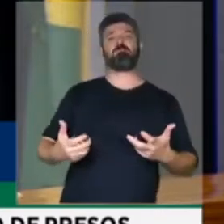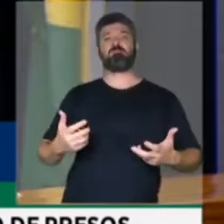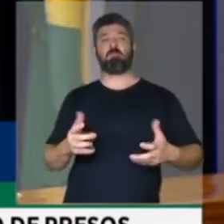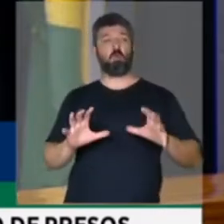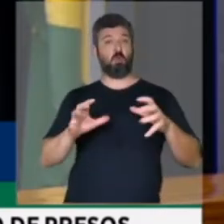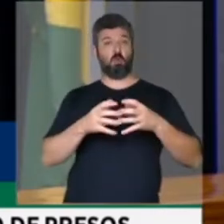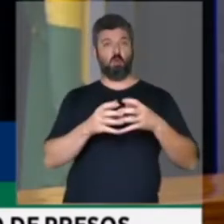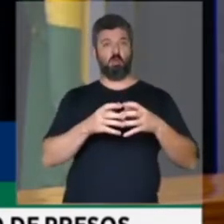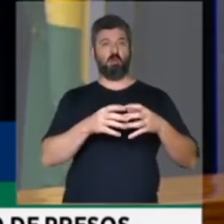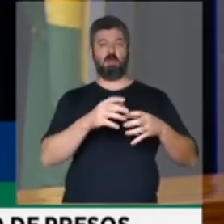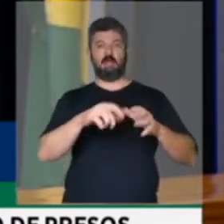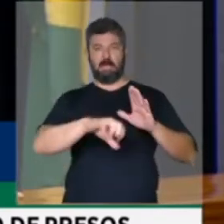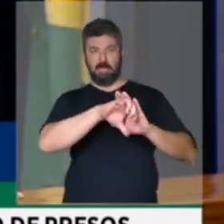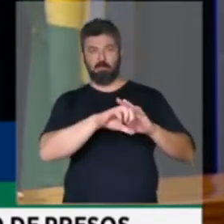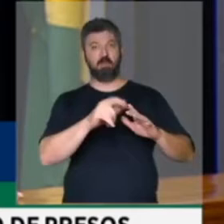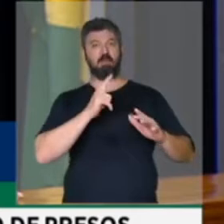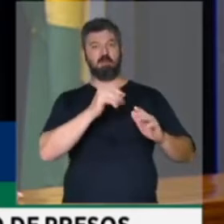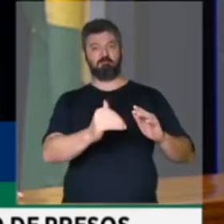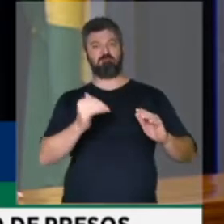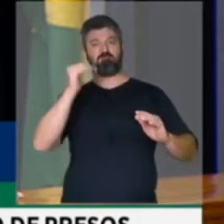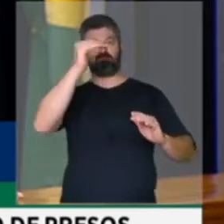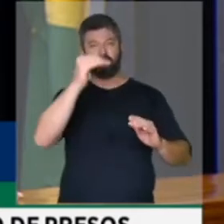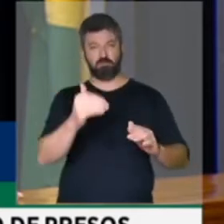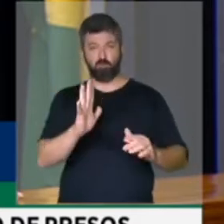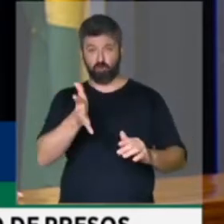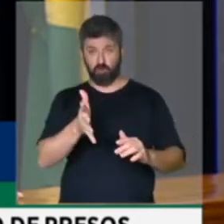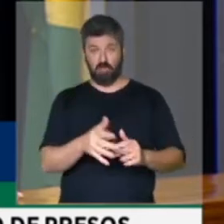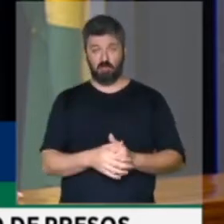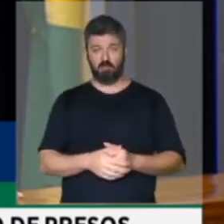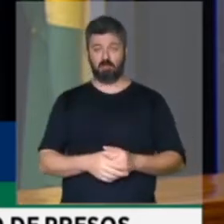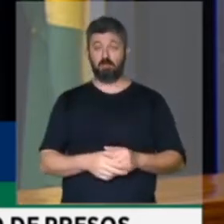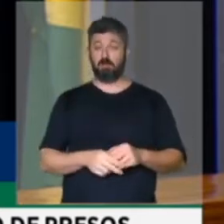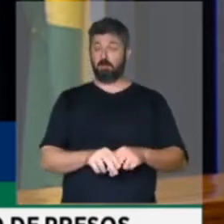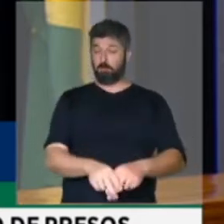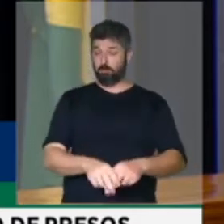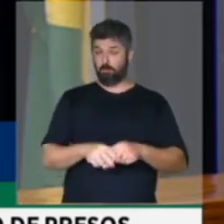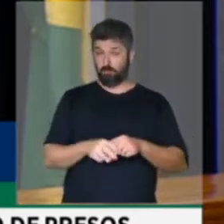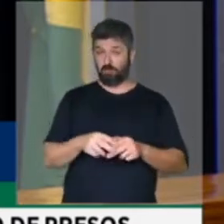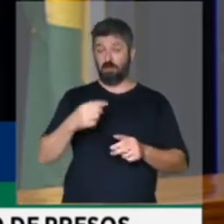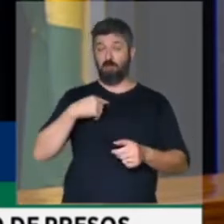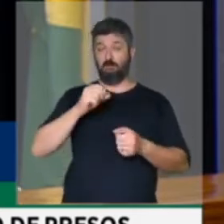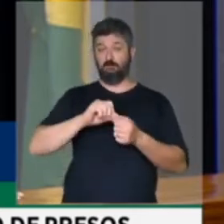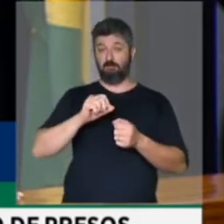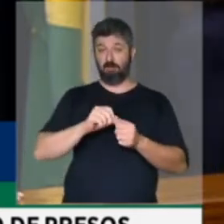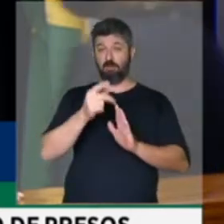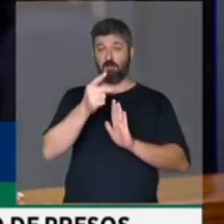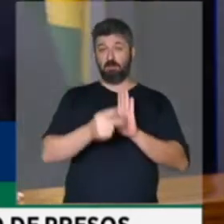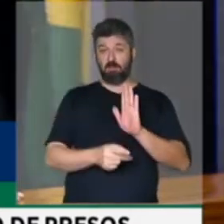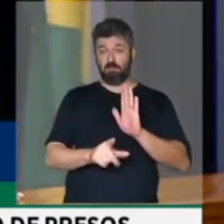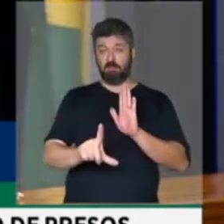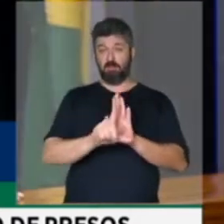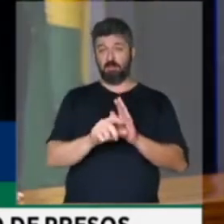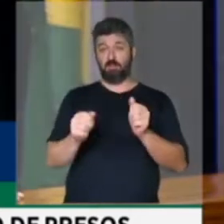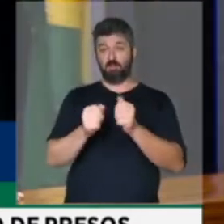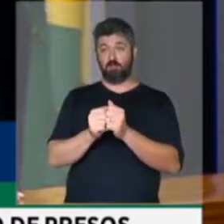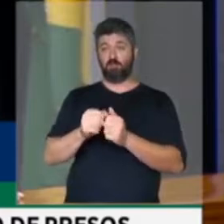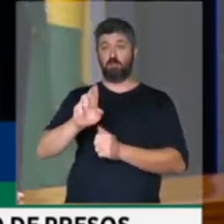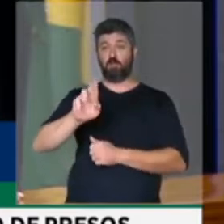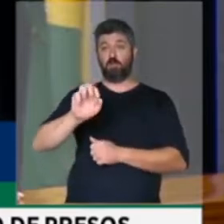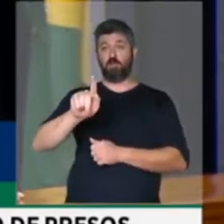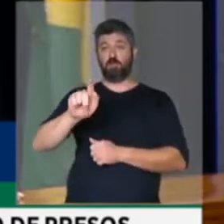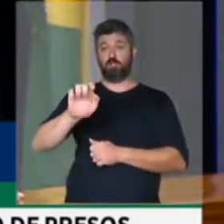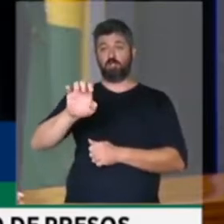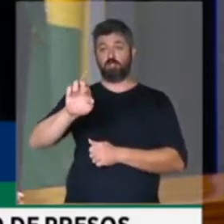facções do que já são. Por isso, elaborei, junto com o jurista Rogério Greco, esse